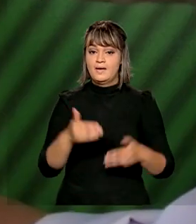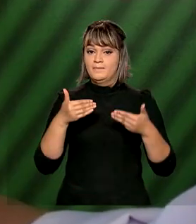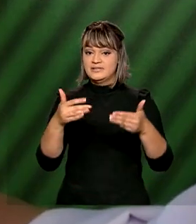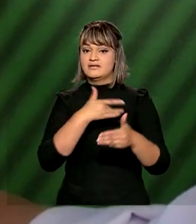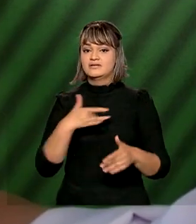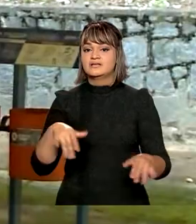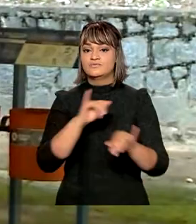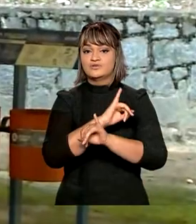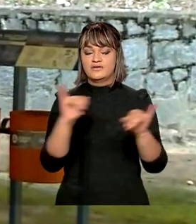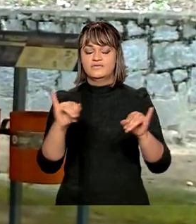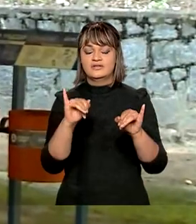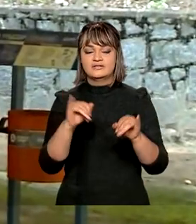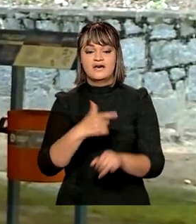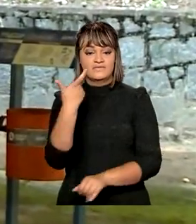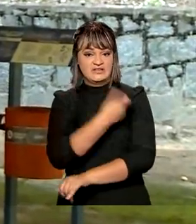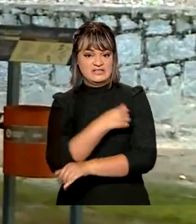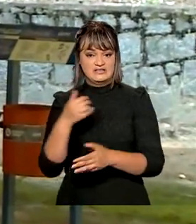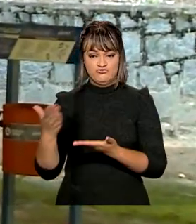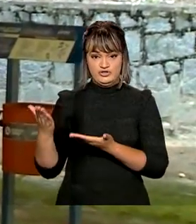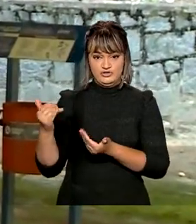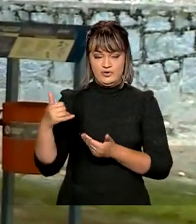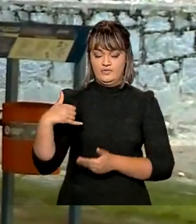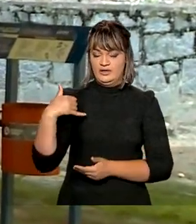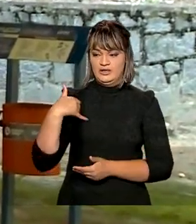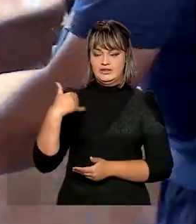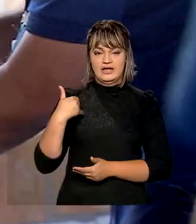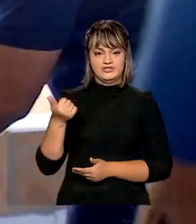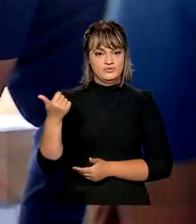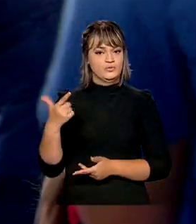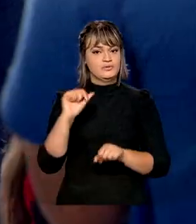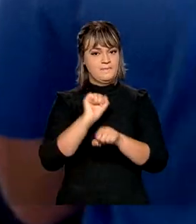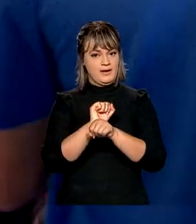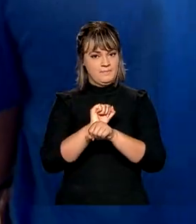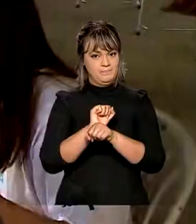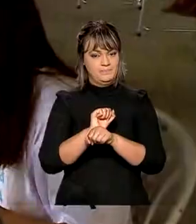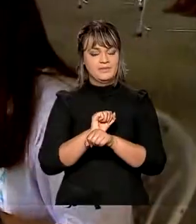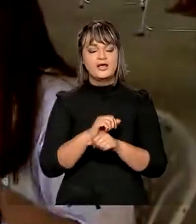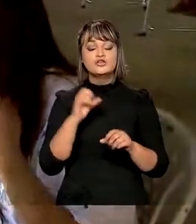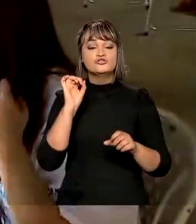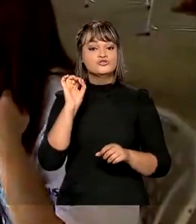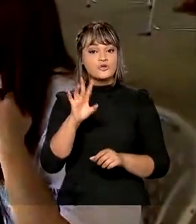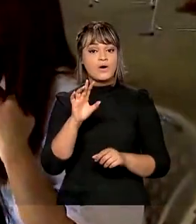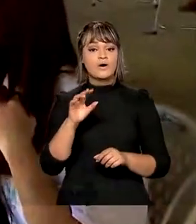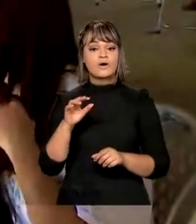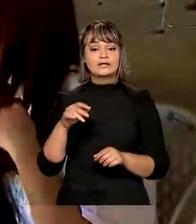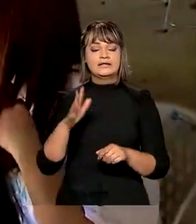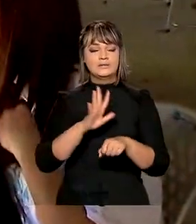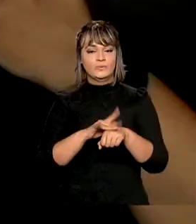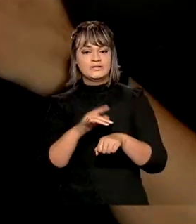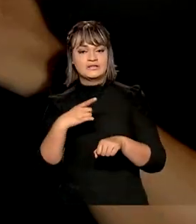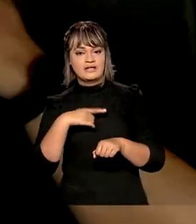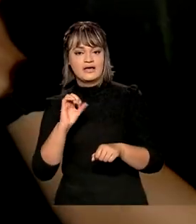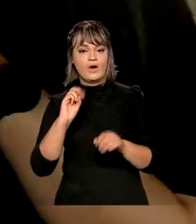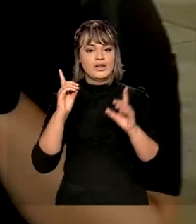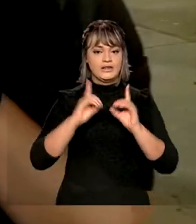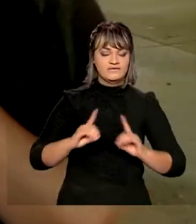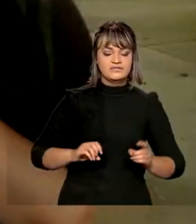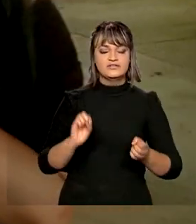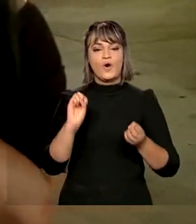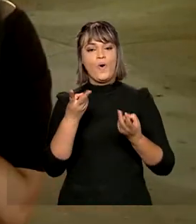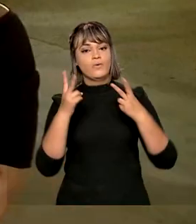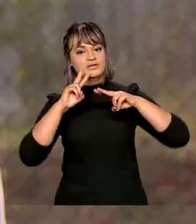da Saúde suspende imunização de adolescentes a partir dos 12 anos. Apenas aqueles com comorbidades, deficiência